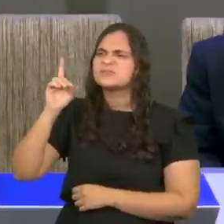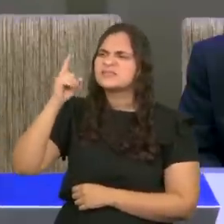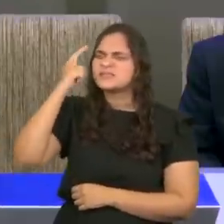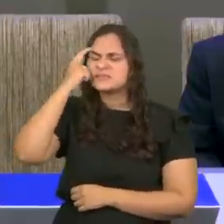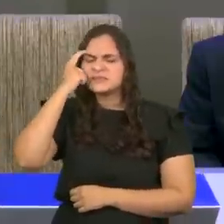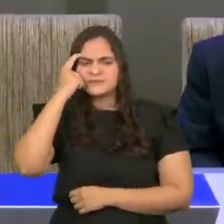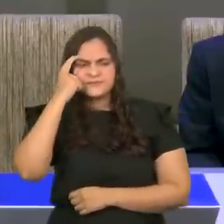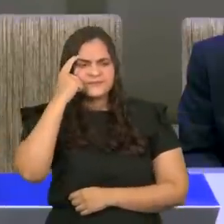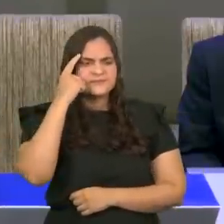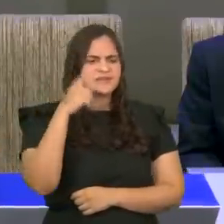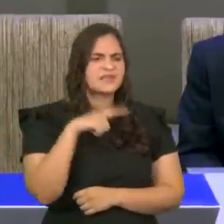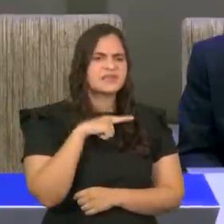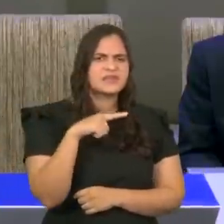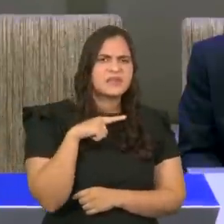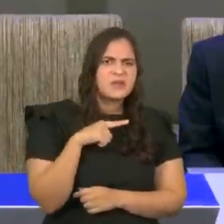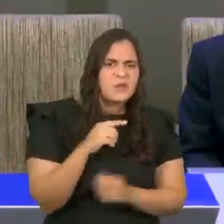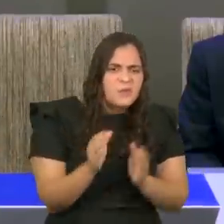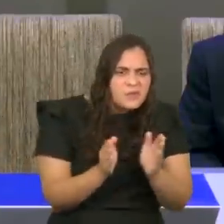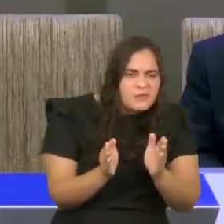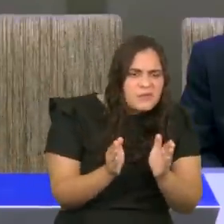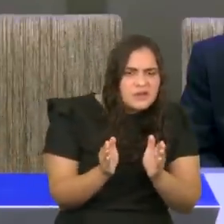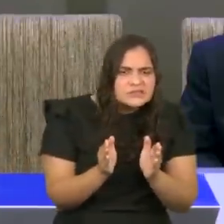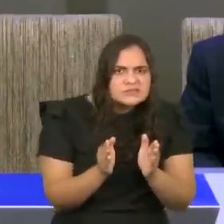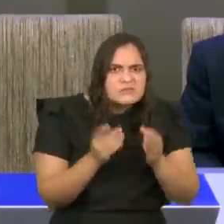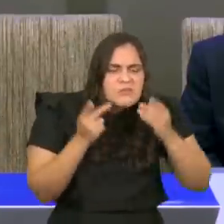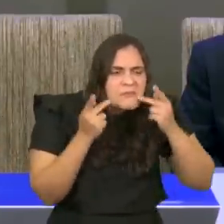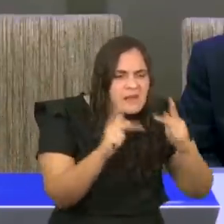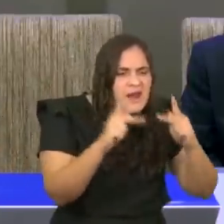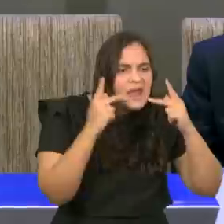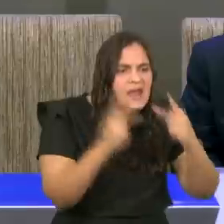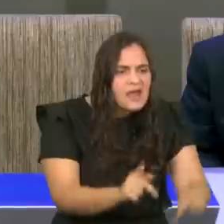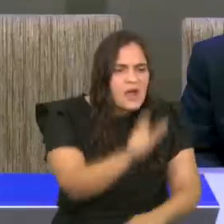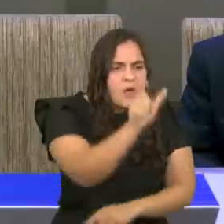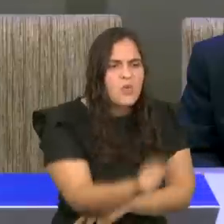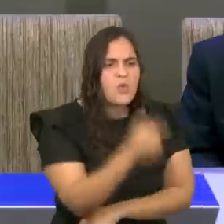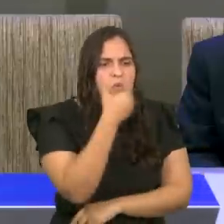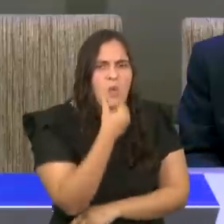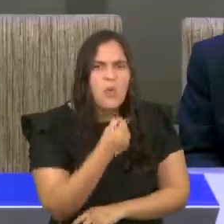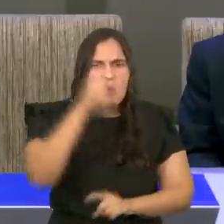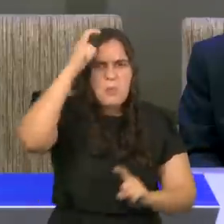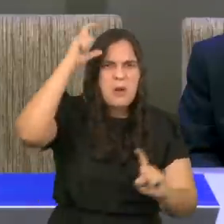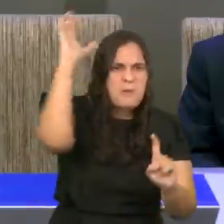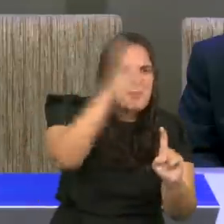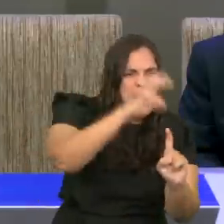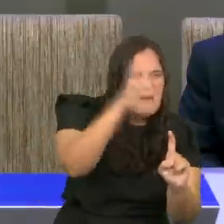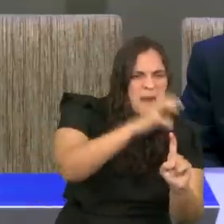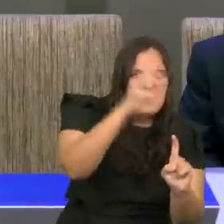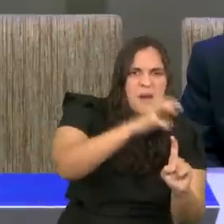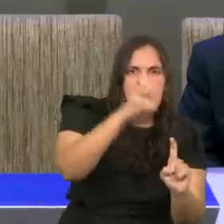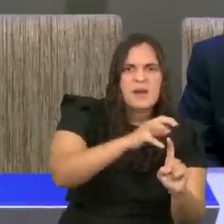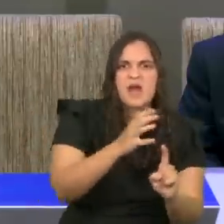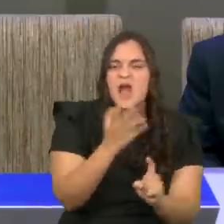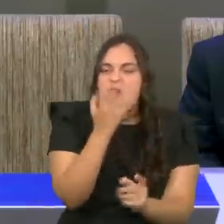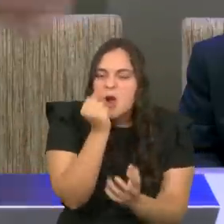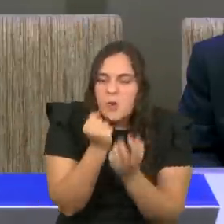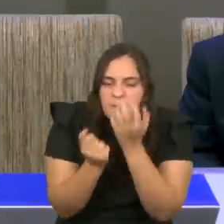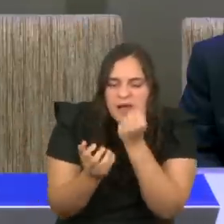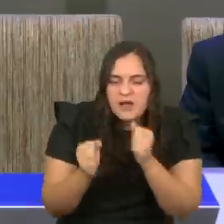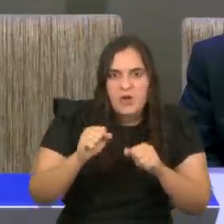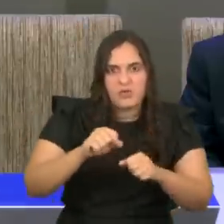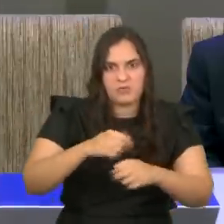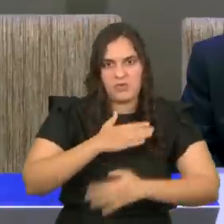Evangelho para um homem endemoniado, que comia corpos em putrefação